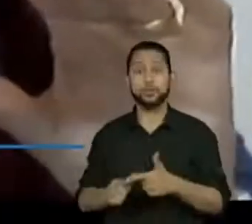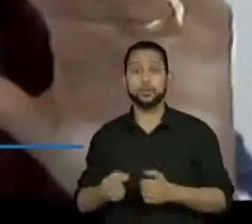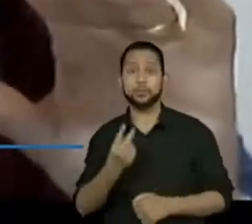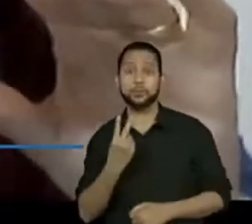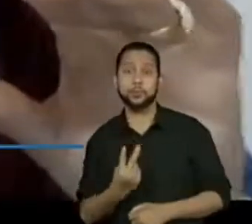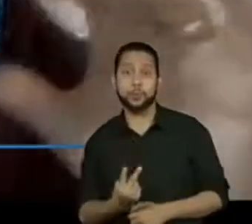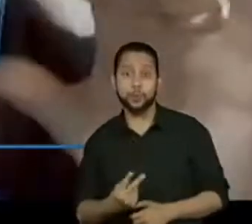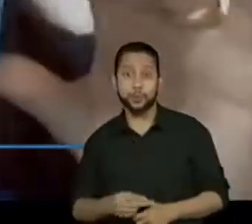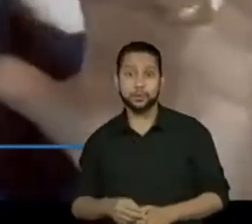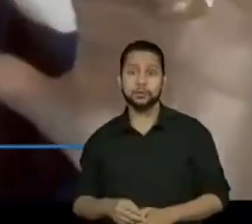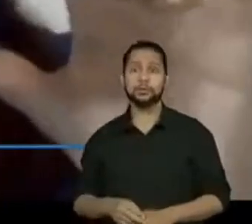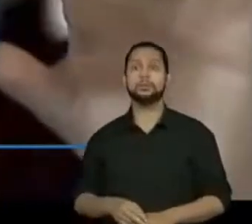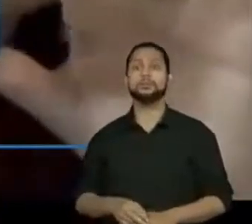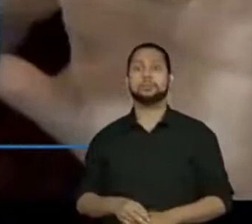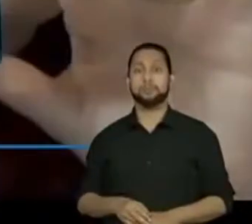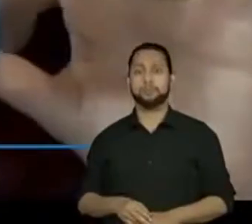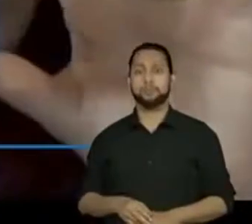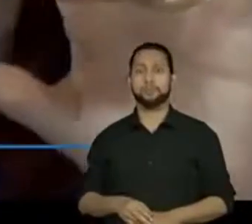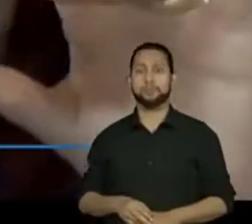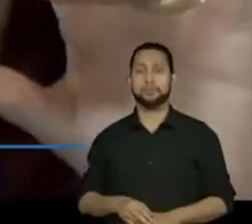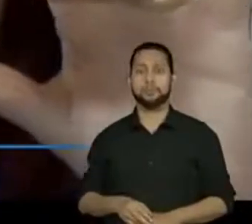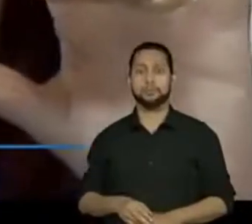dividir por dois.